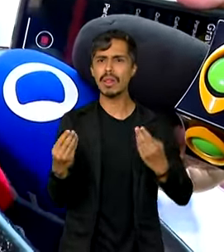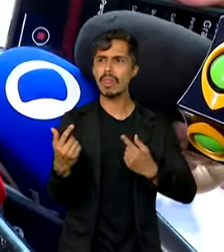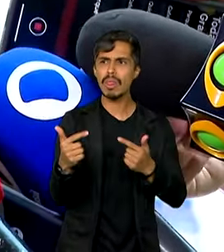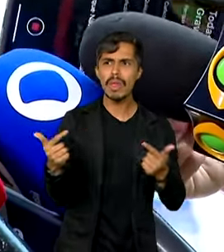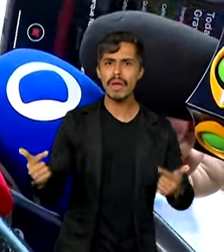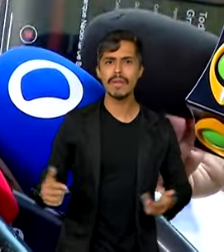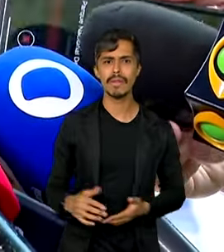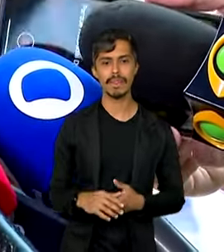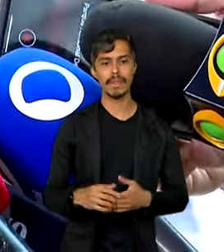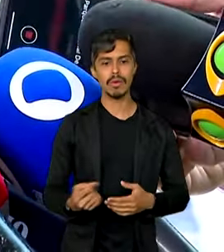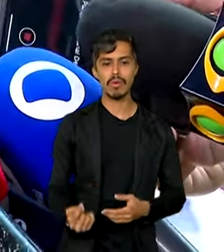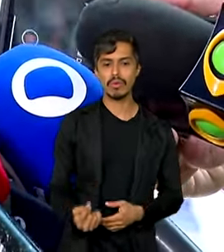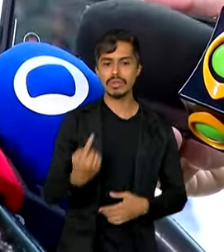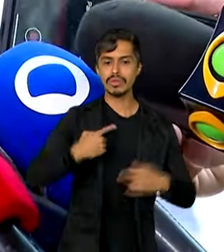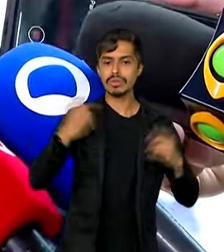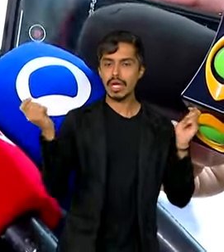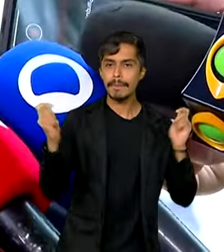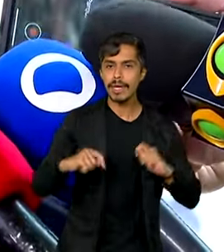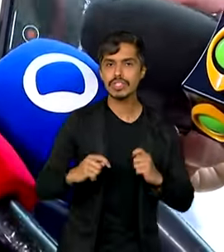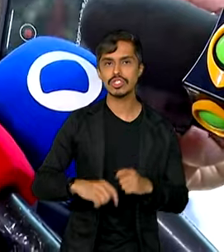natural é por ignição de raio,